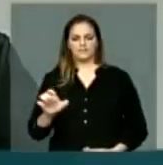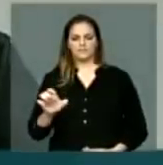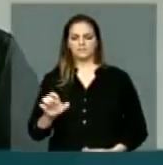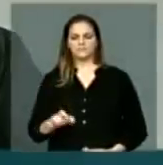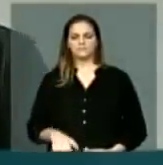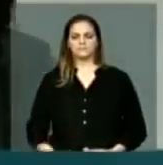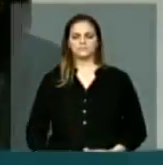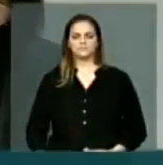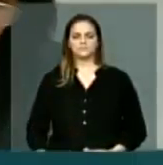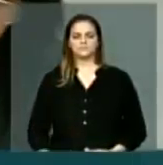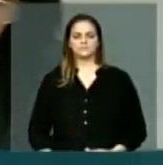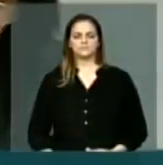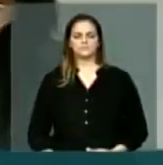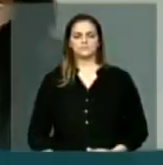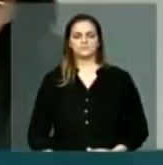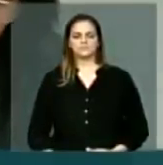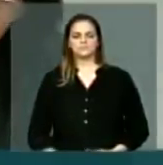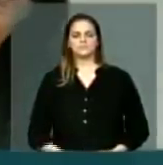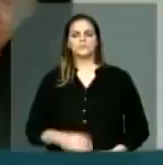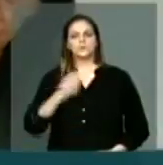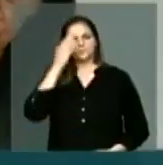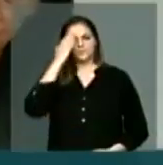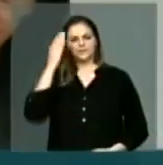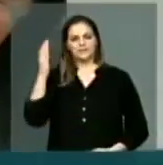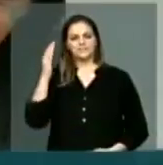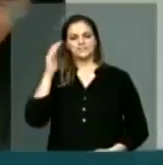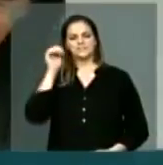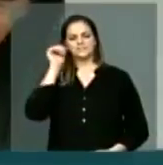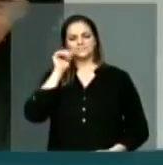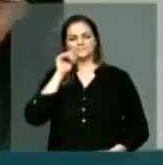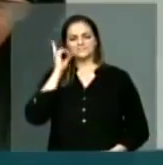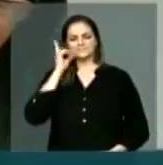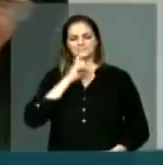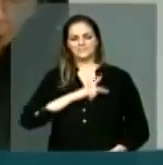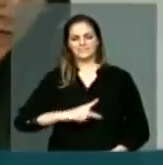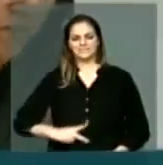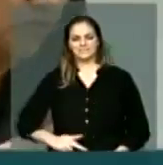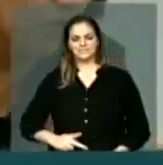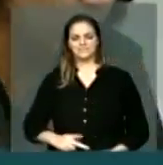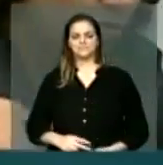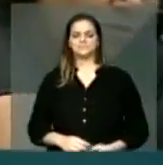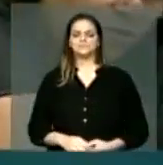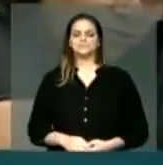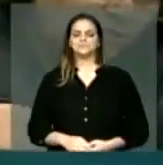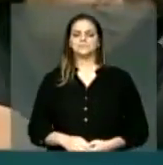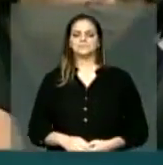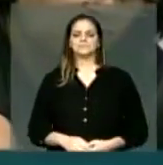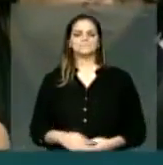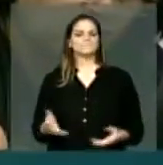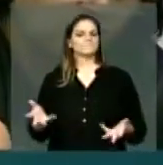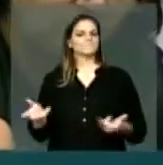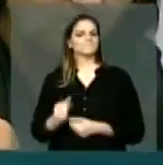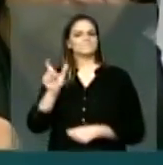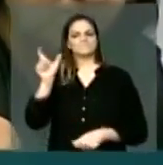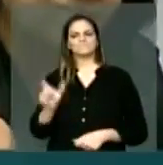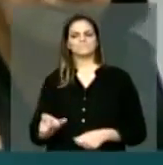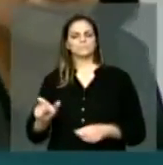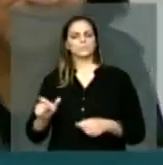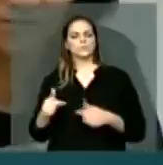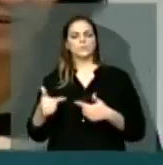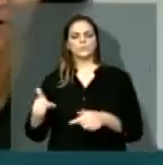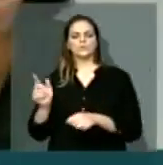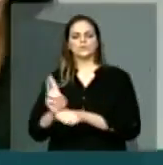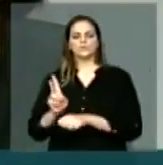Obrigado, presidente desta audiência pública, deputado Fátima de Zerra, fantástica defensor da educação do